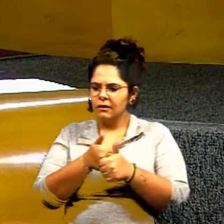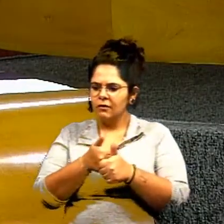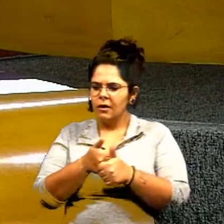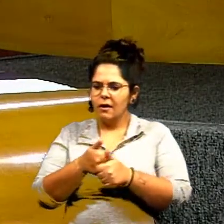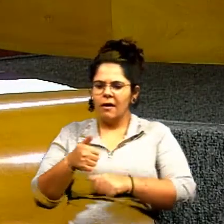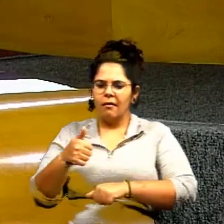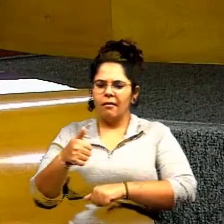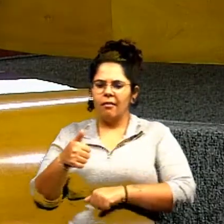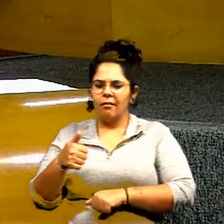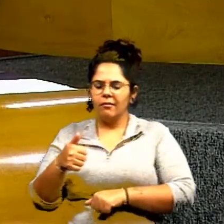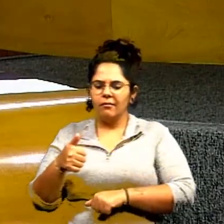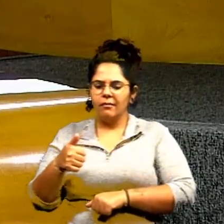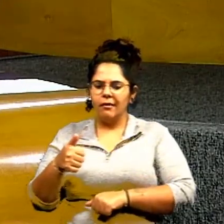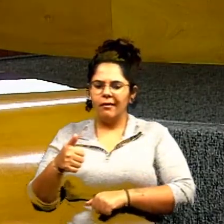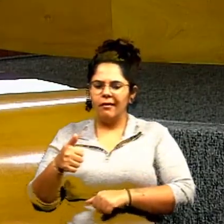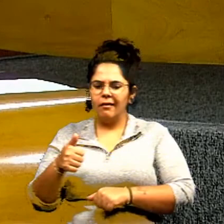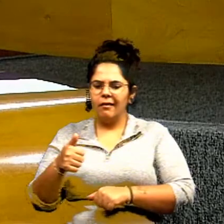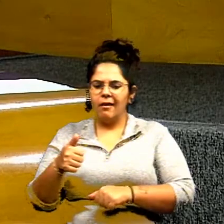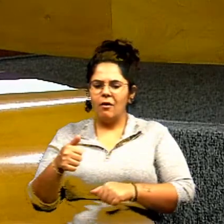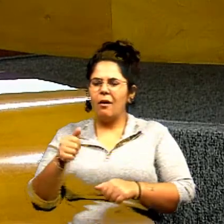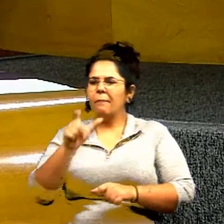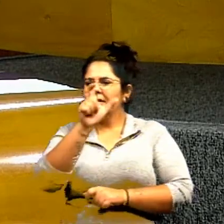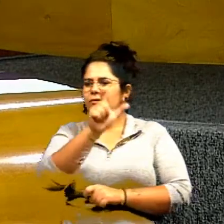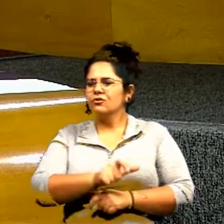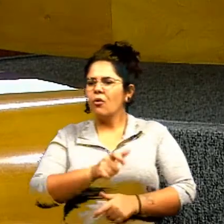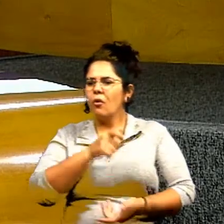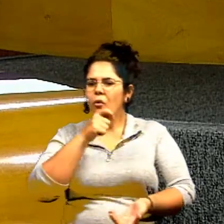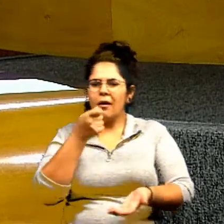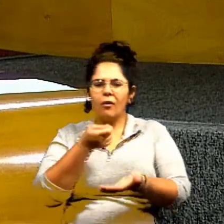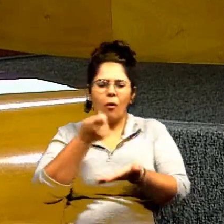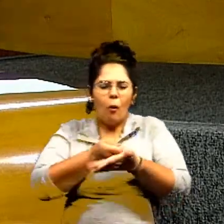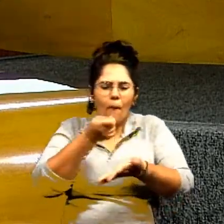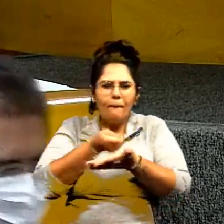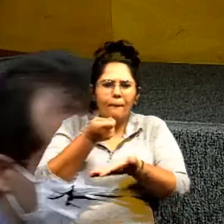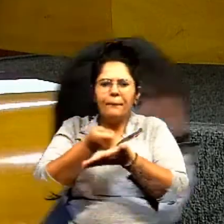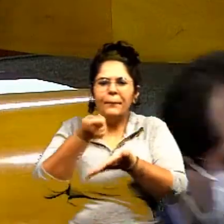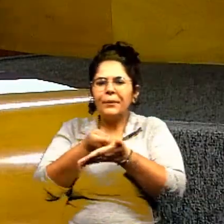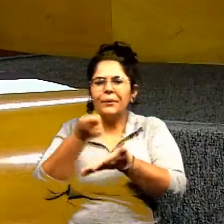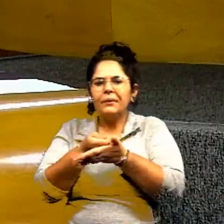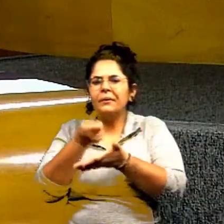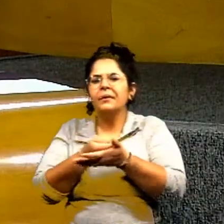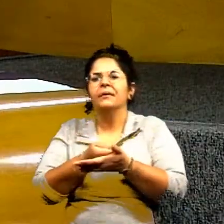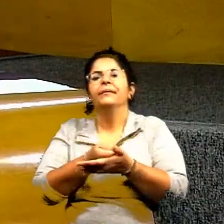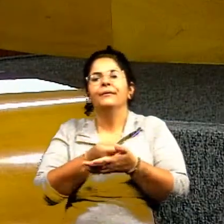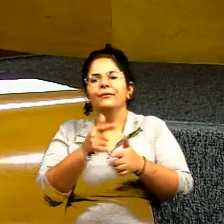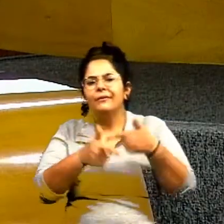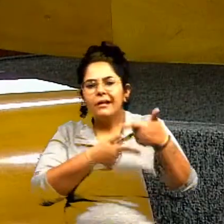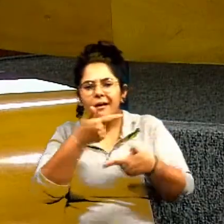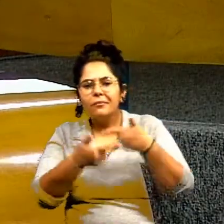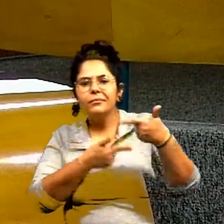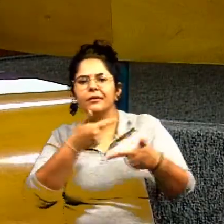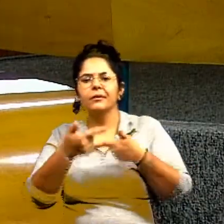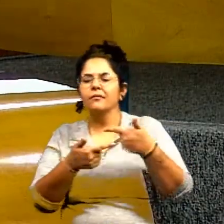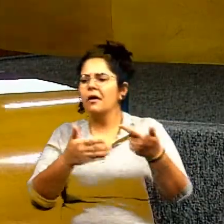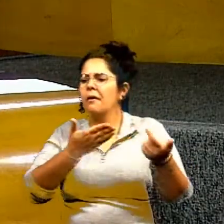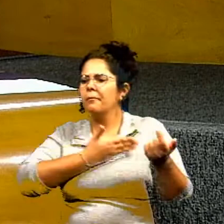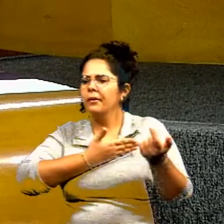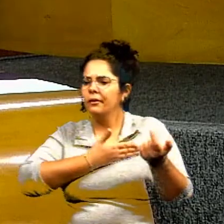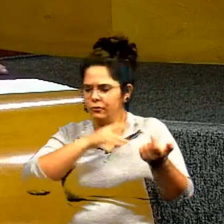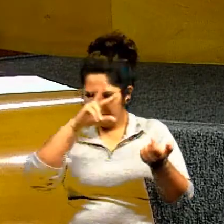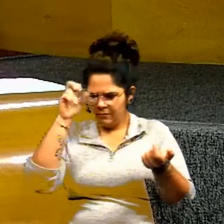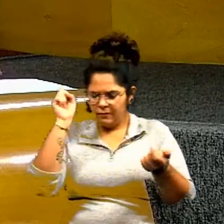as pontes que rodaram e que o povo te cobrava como um MDBista autêntico, amigo do prefeito,